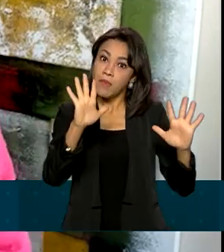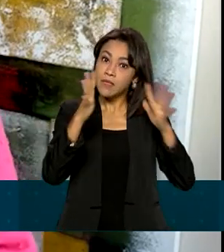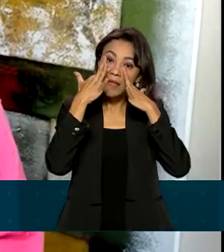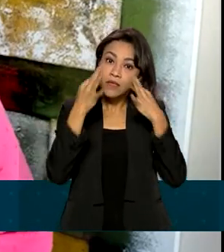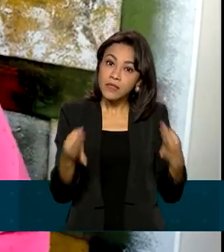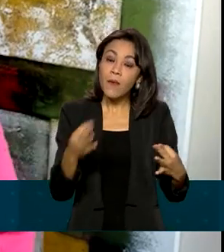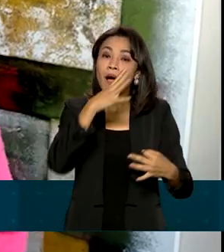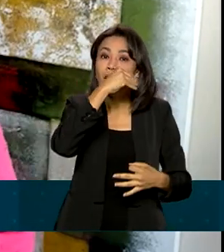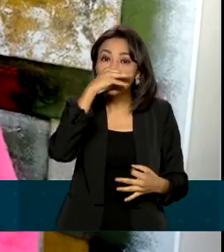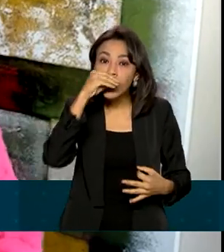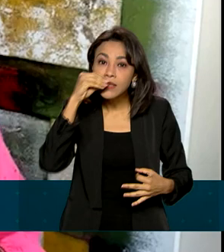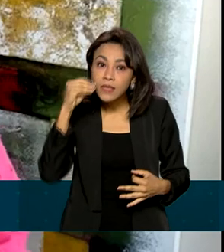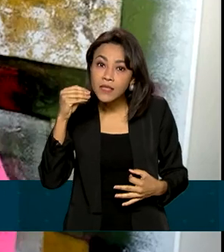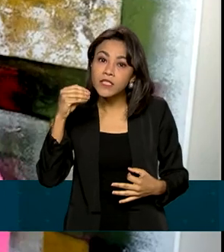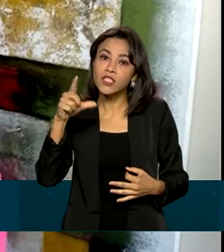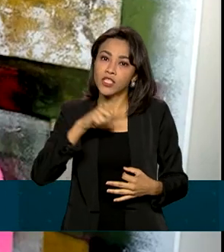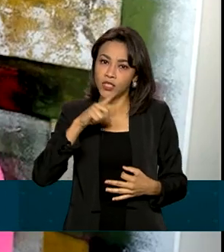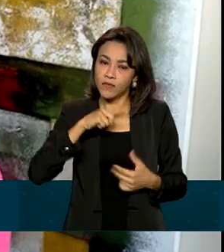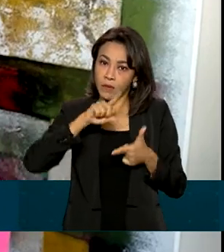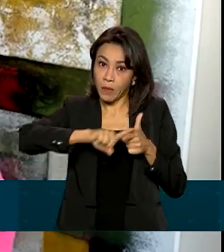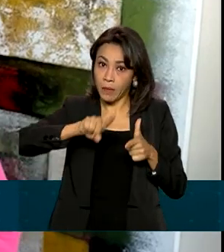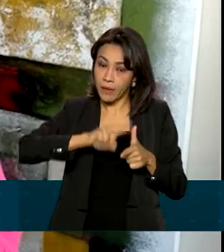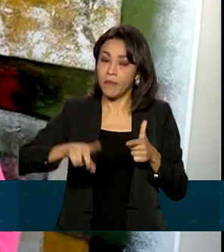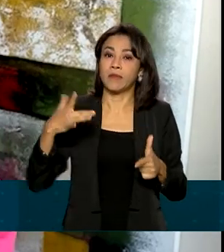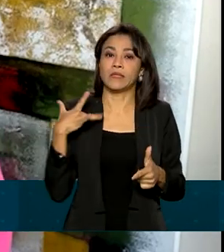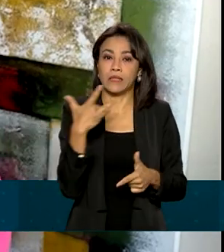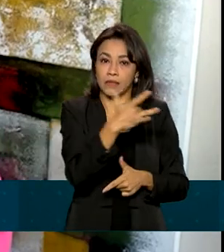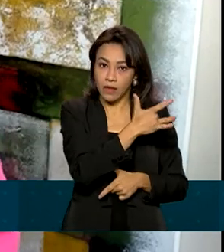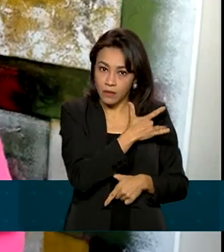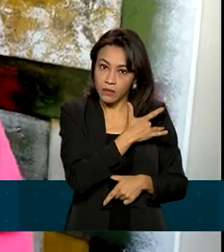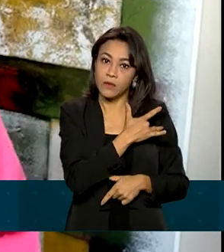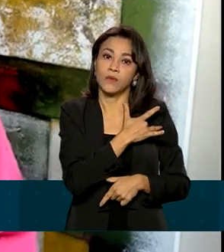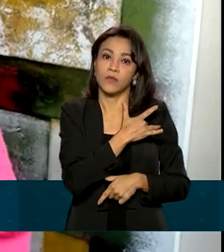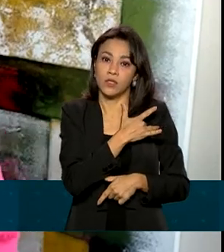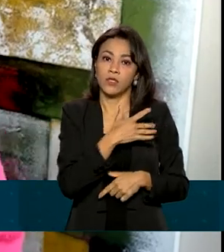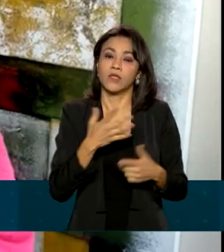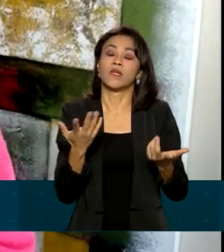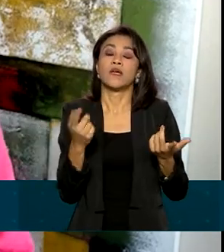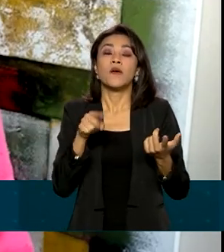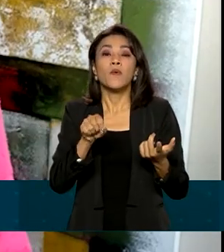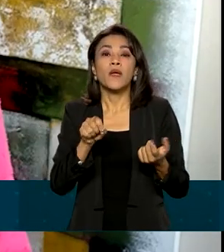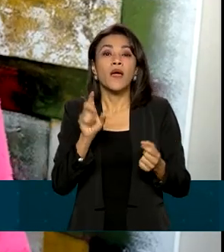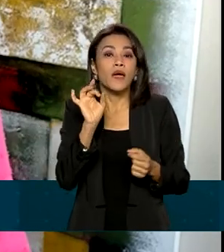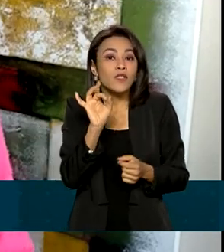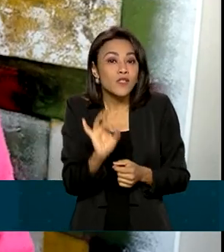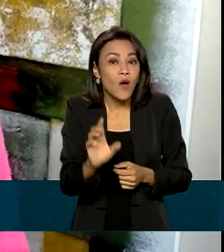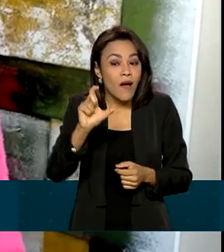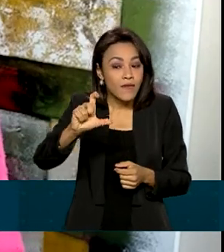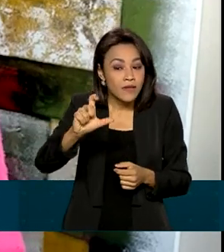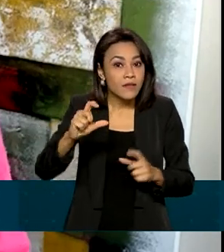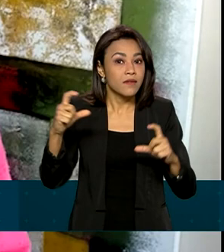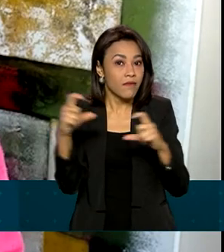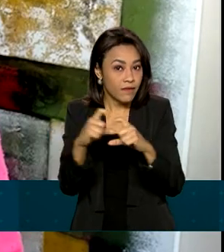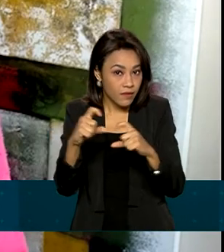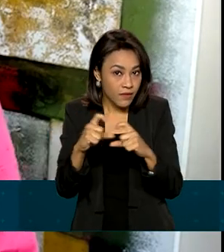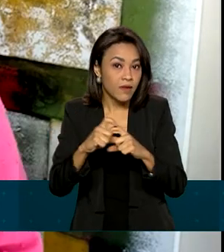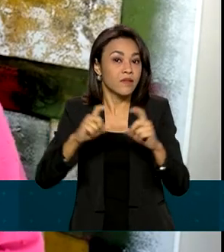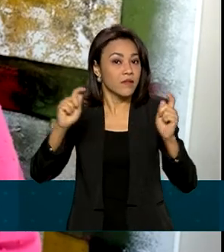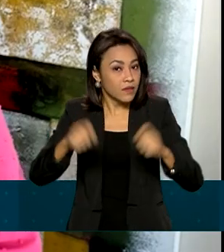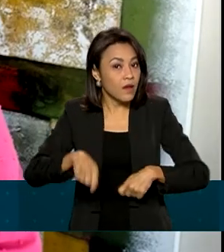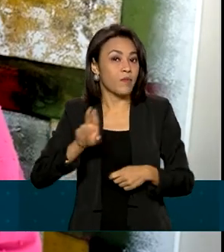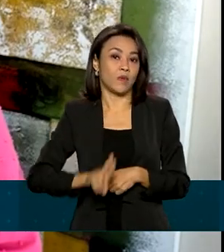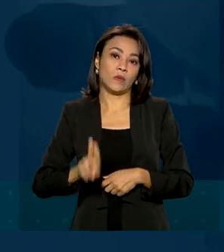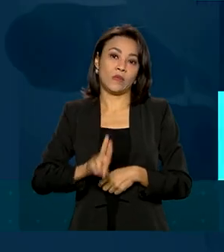Nos adolescentes que apresentam problemas de saúde para combater infecções, apenas a vacina da Pfizer deve ser